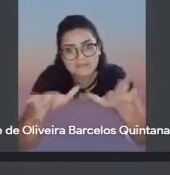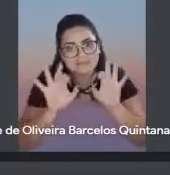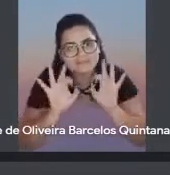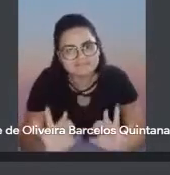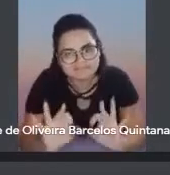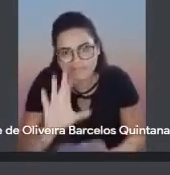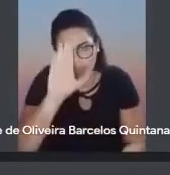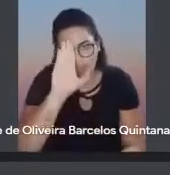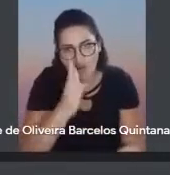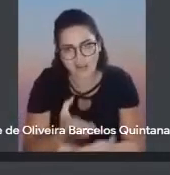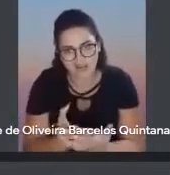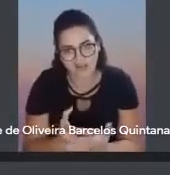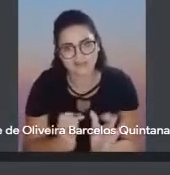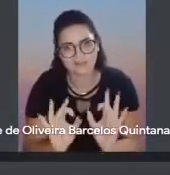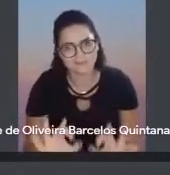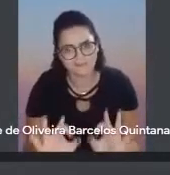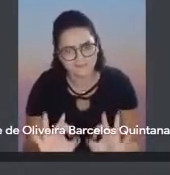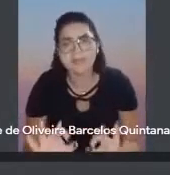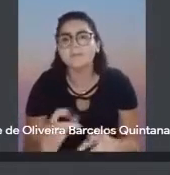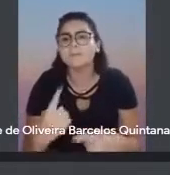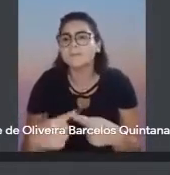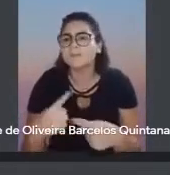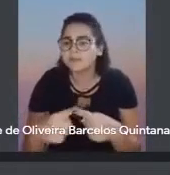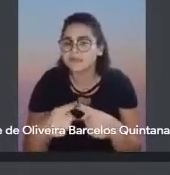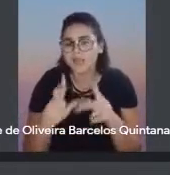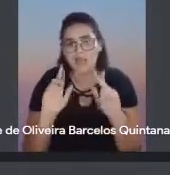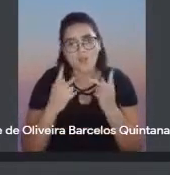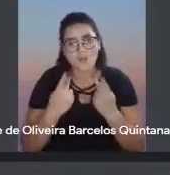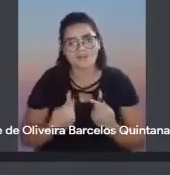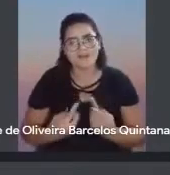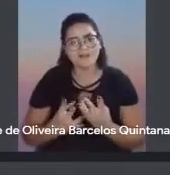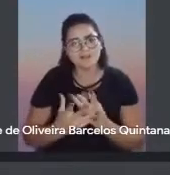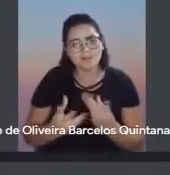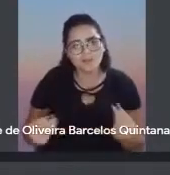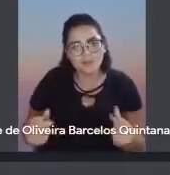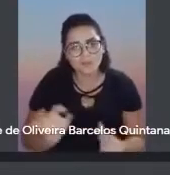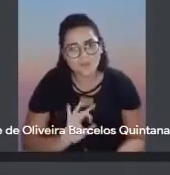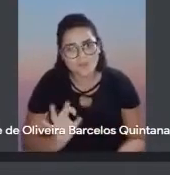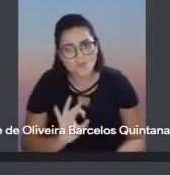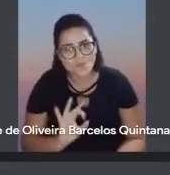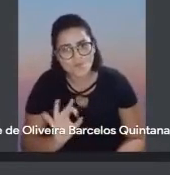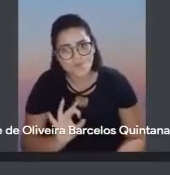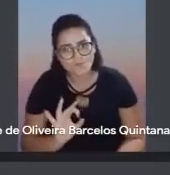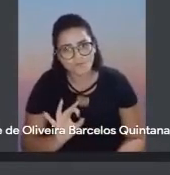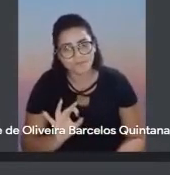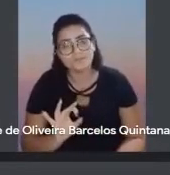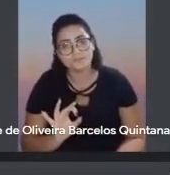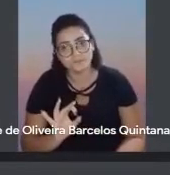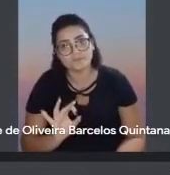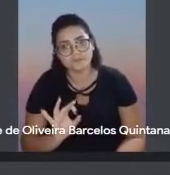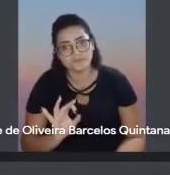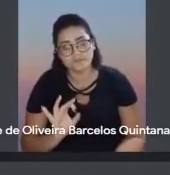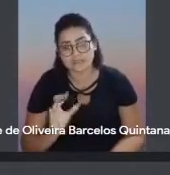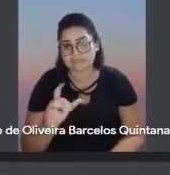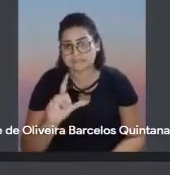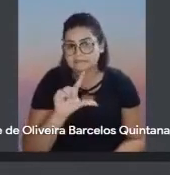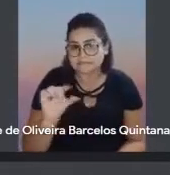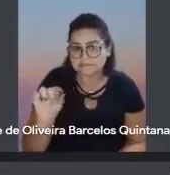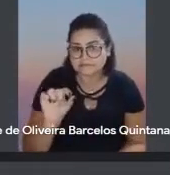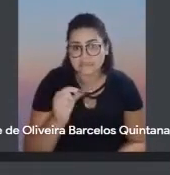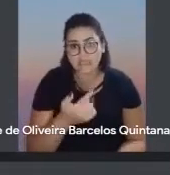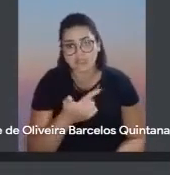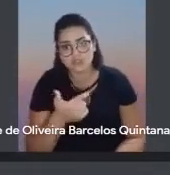só vai ter possibilidade de não ser extinta daqui a 100 ou 200 anos, se houver